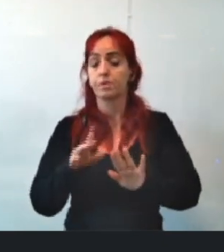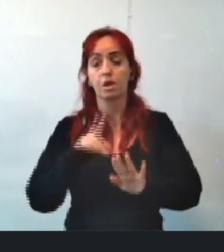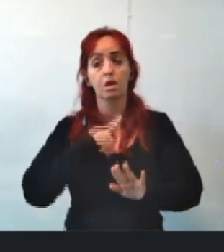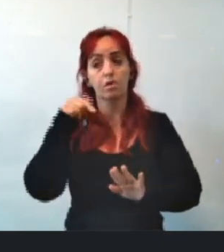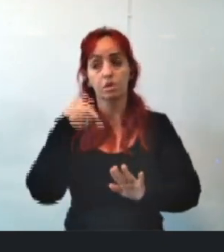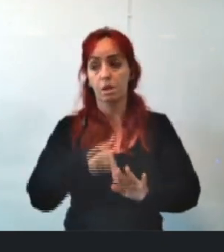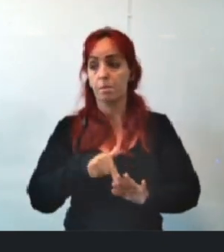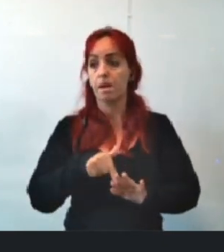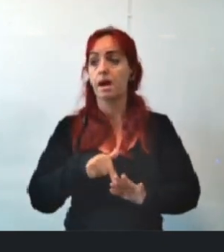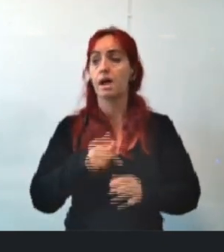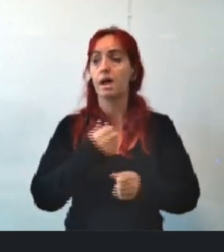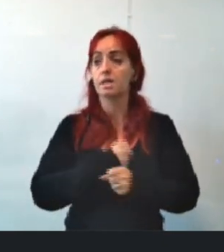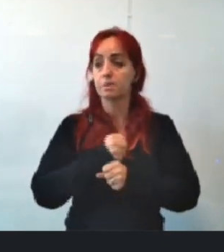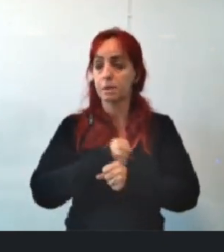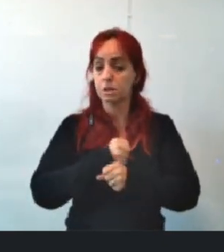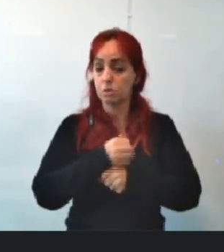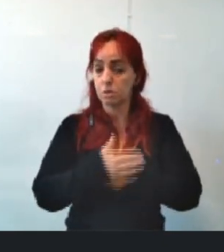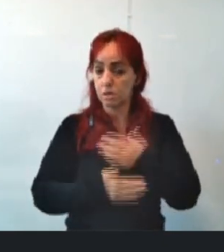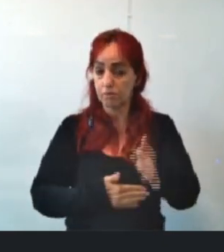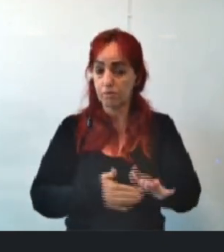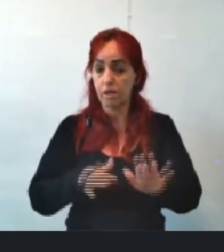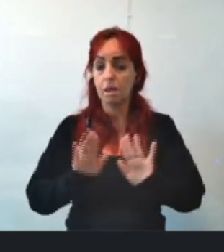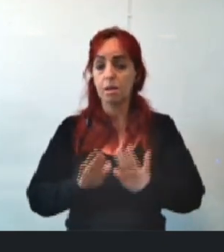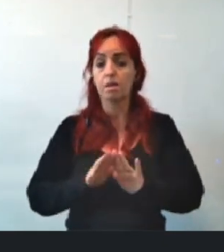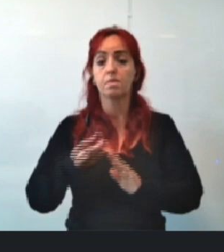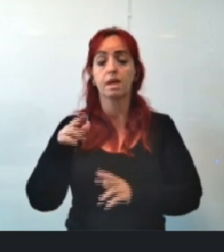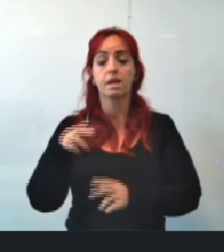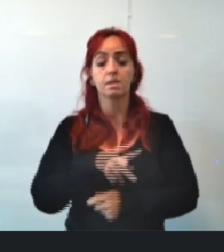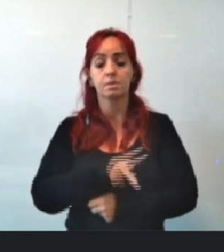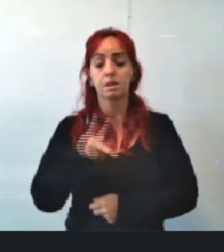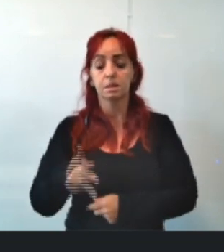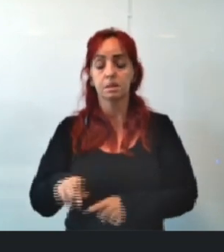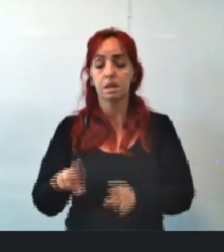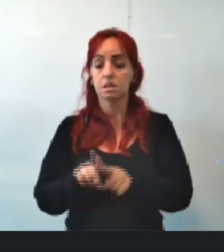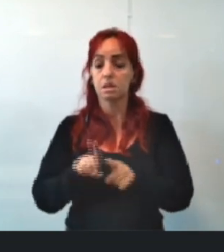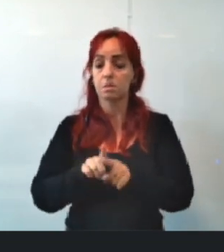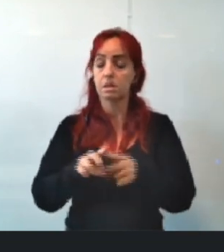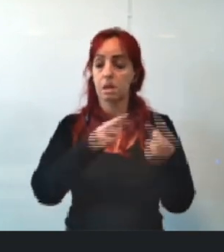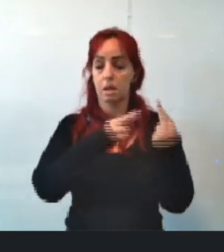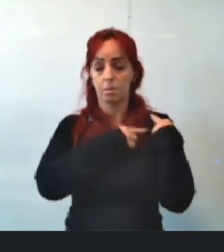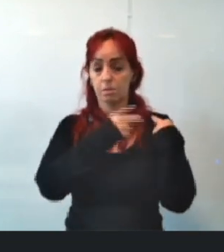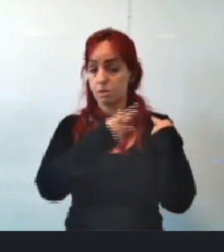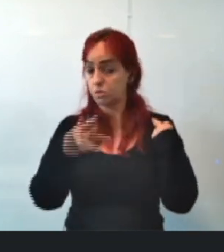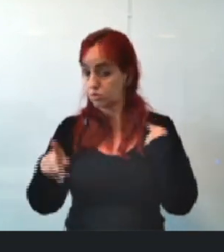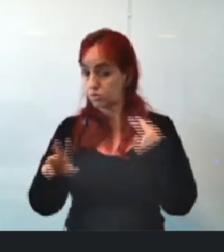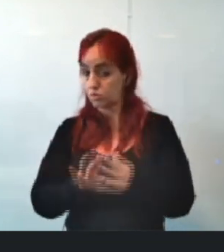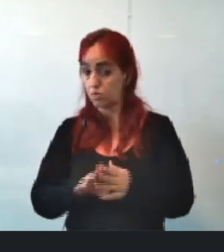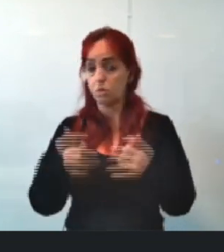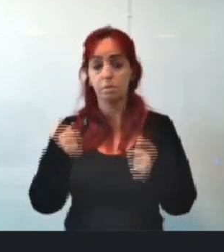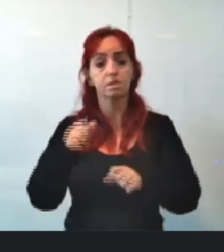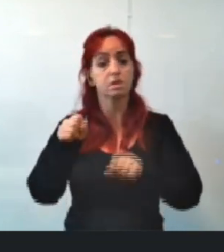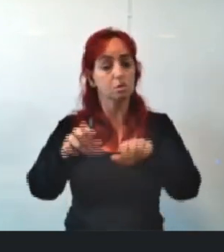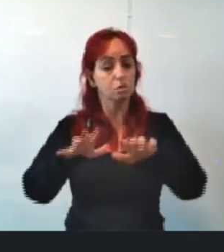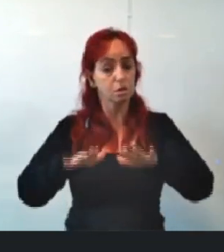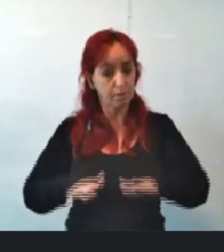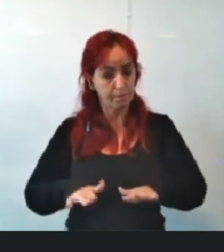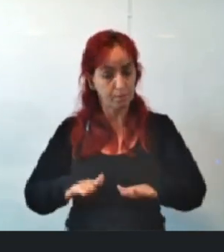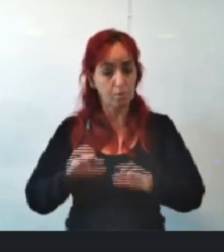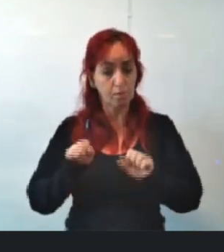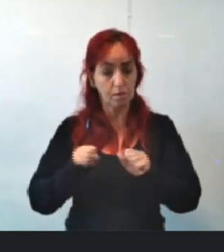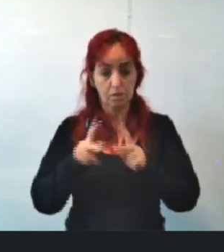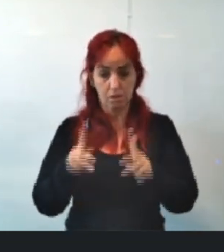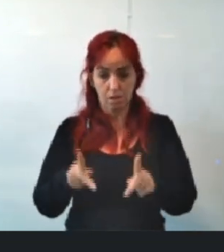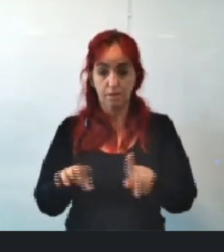mais a partir do ano que vem, mas, presidente, deixar aí incumbido a vocês, não deixe de fazer essa audiência pública, tá? E